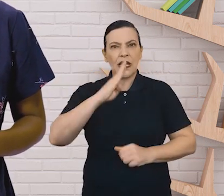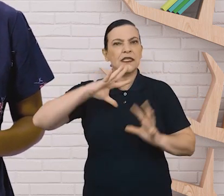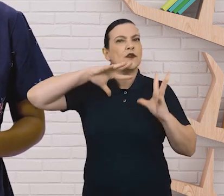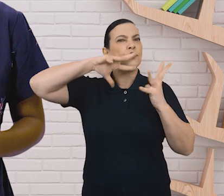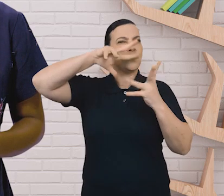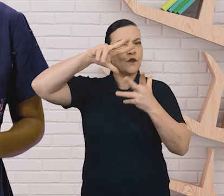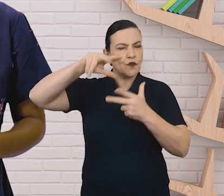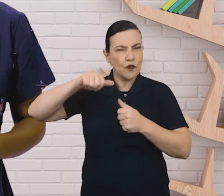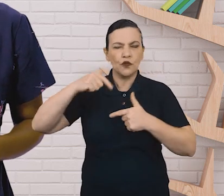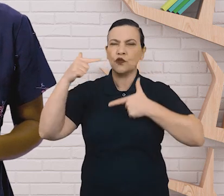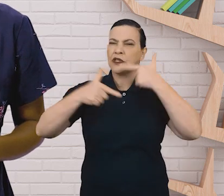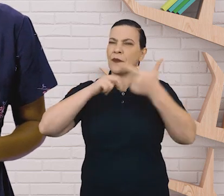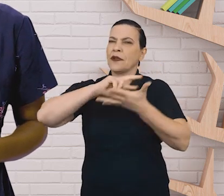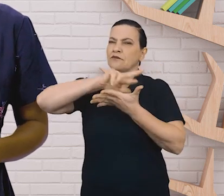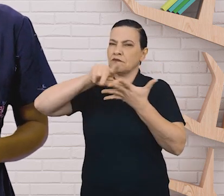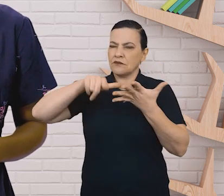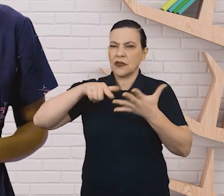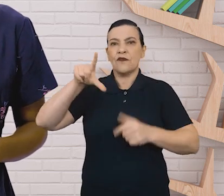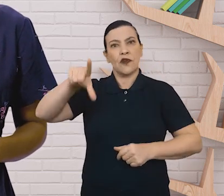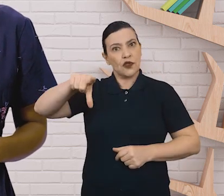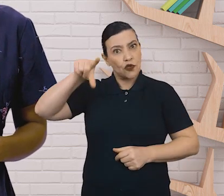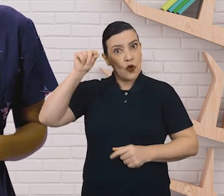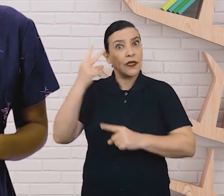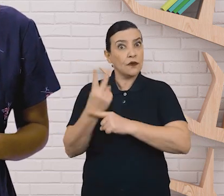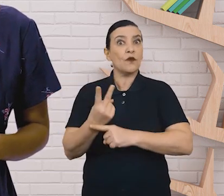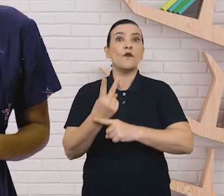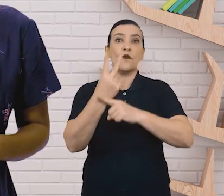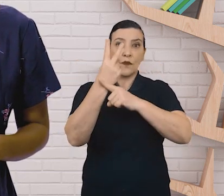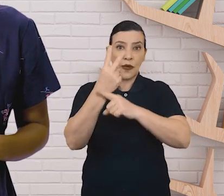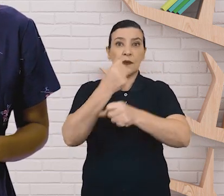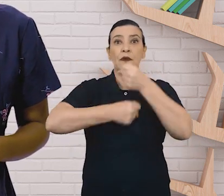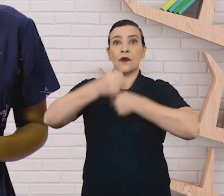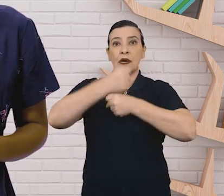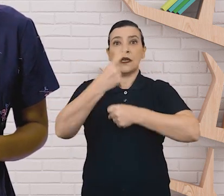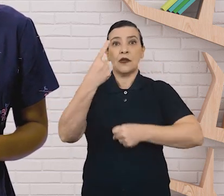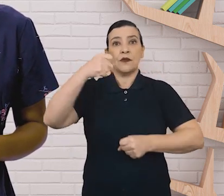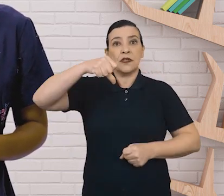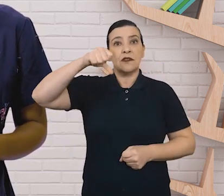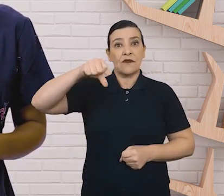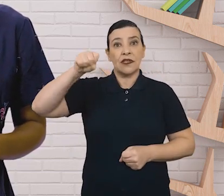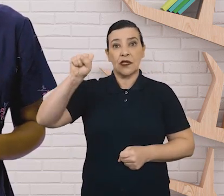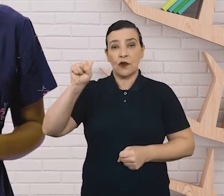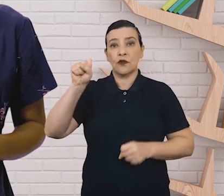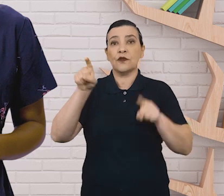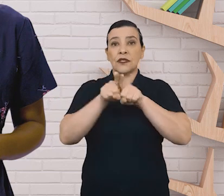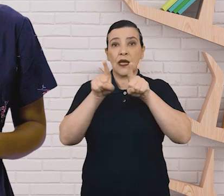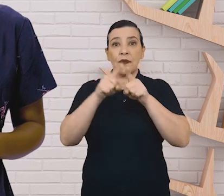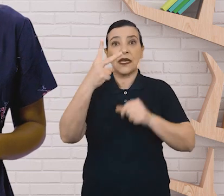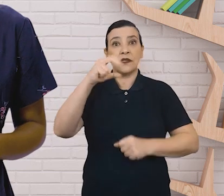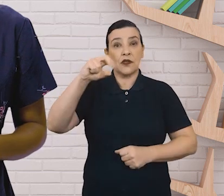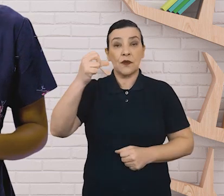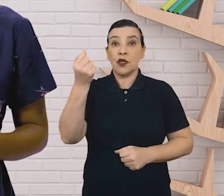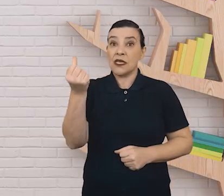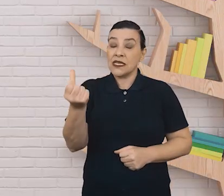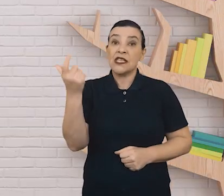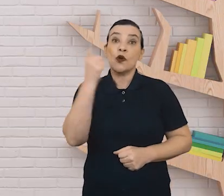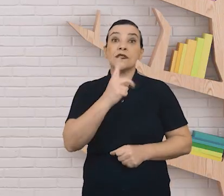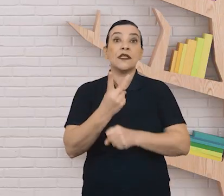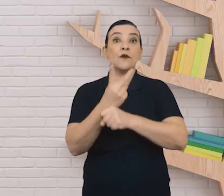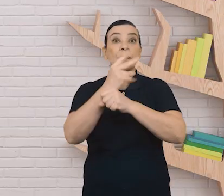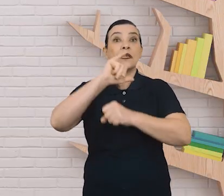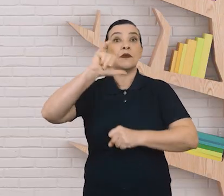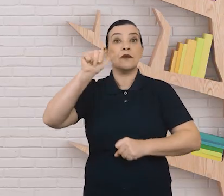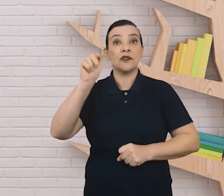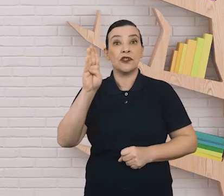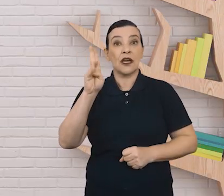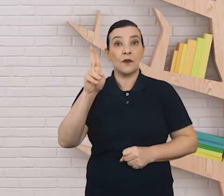diversas vezes. Em 1998 e 2006, recebeu o prêmio Jabuti de Melhor Ilustração. Agora